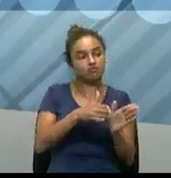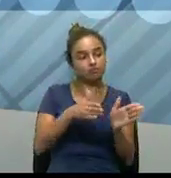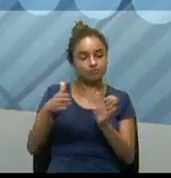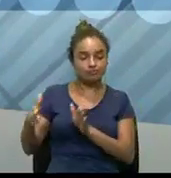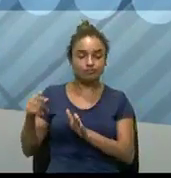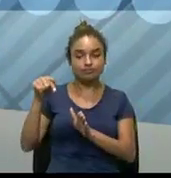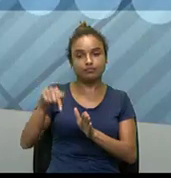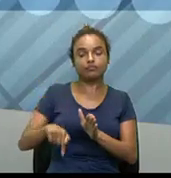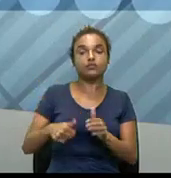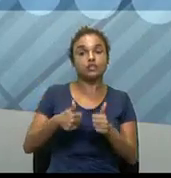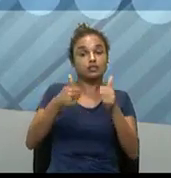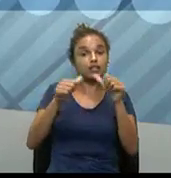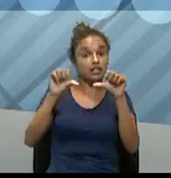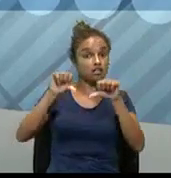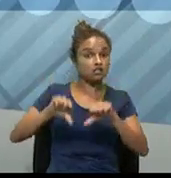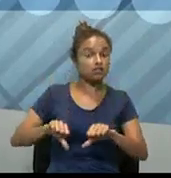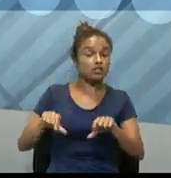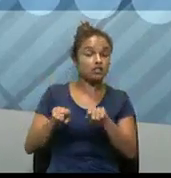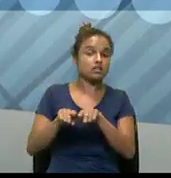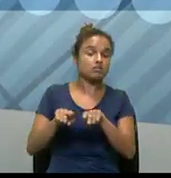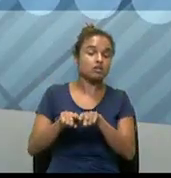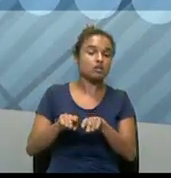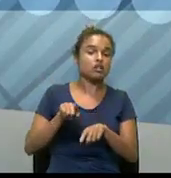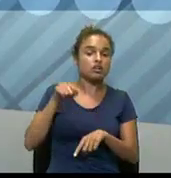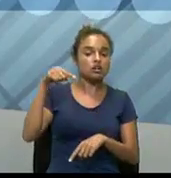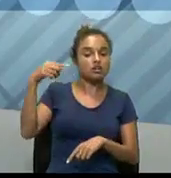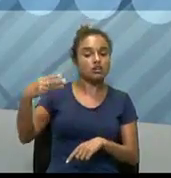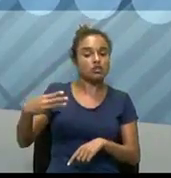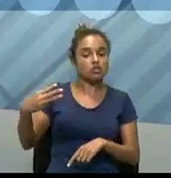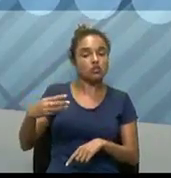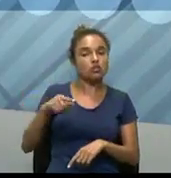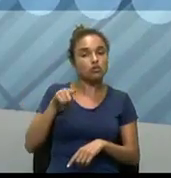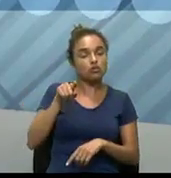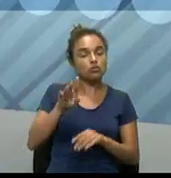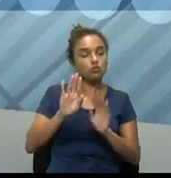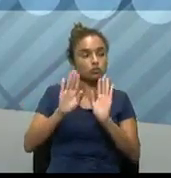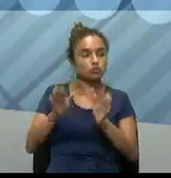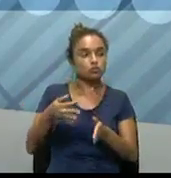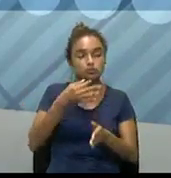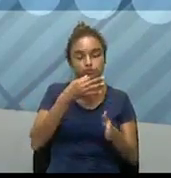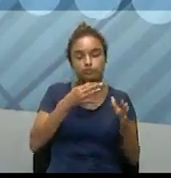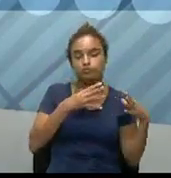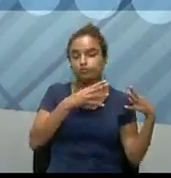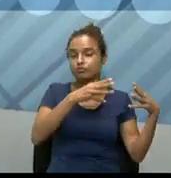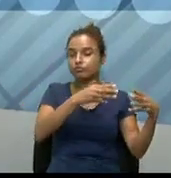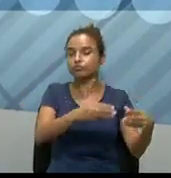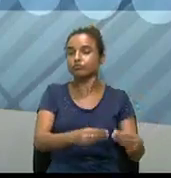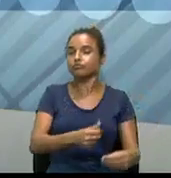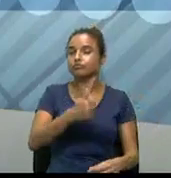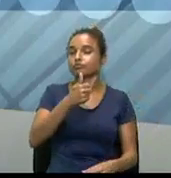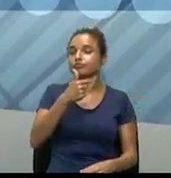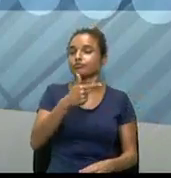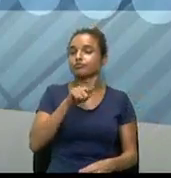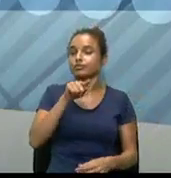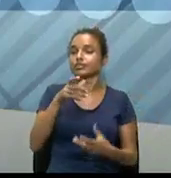terceiro momento, vamos supor, né? Então, que diante de tudo isso, você buscou mais informações e